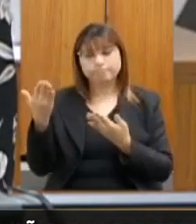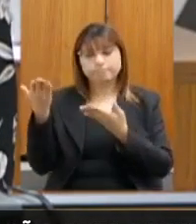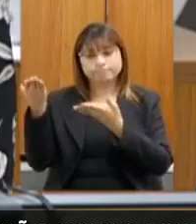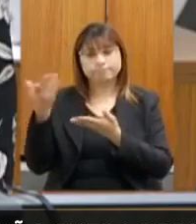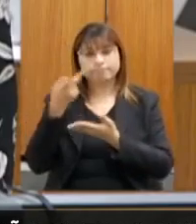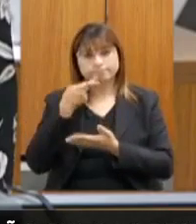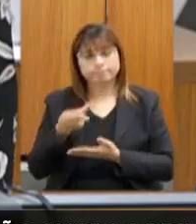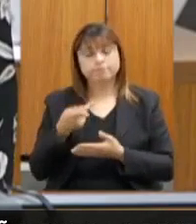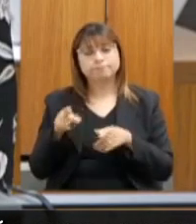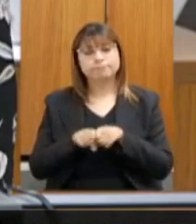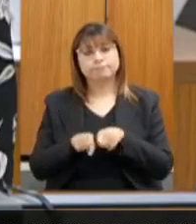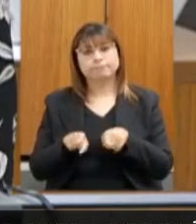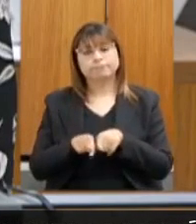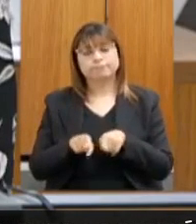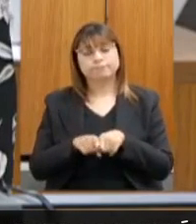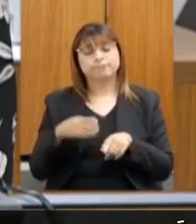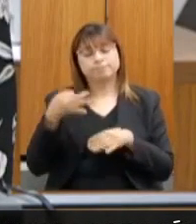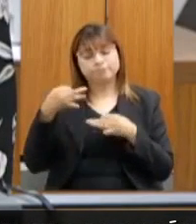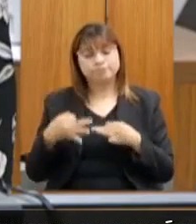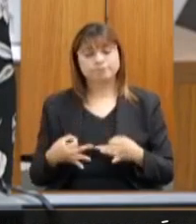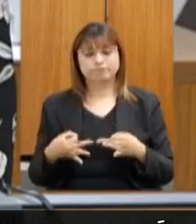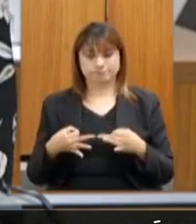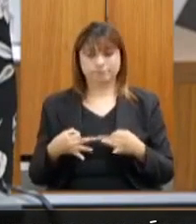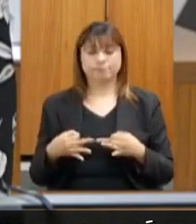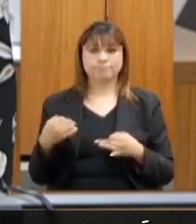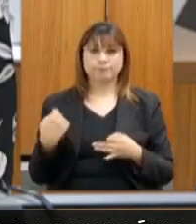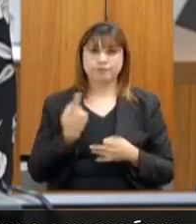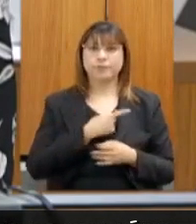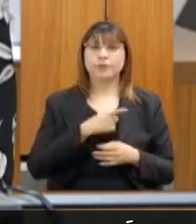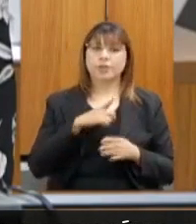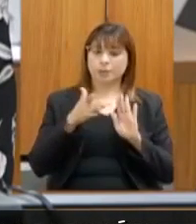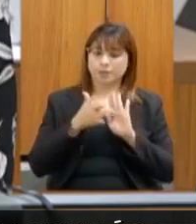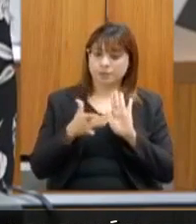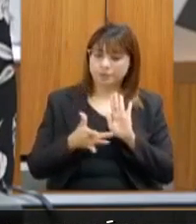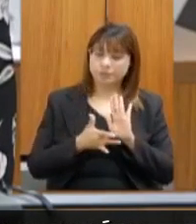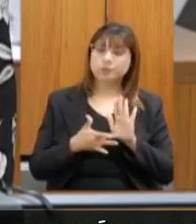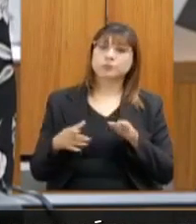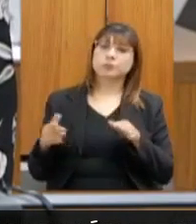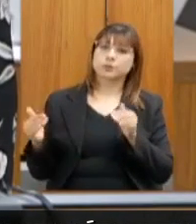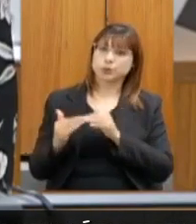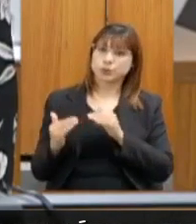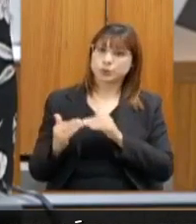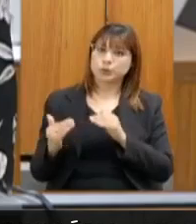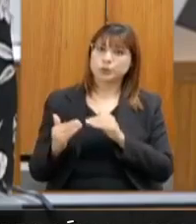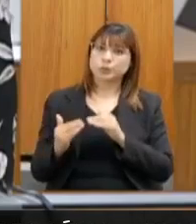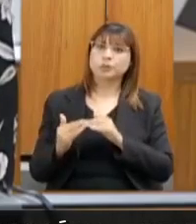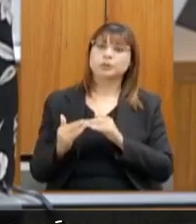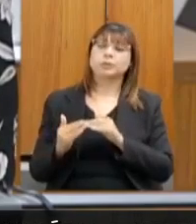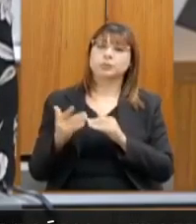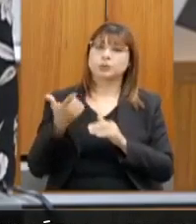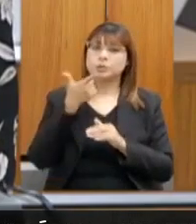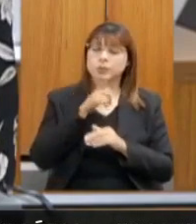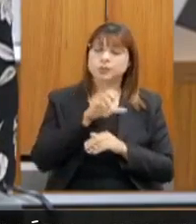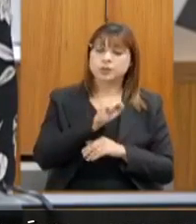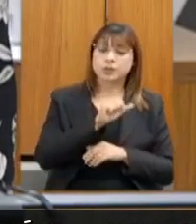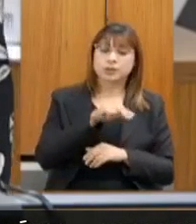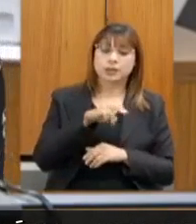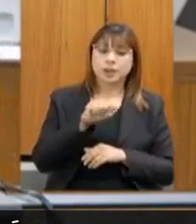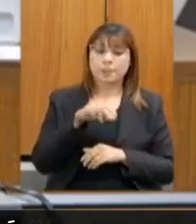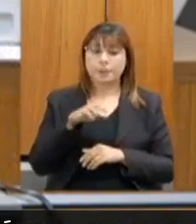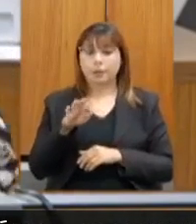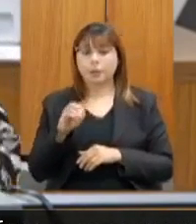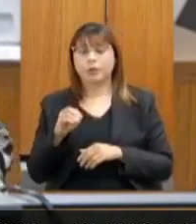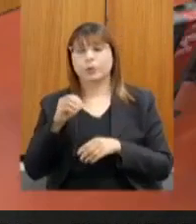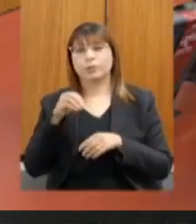palavras e temos certeza que teremos uma pauta em comum nesse trabalho para a universalização do saneamento no nosso estado.